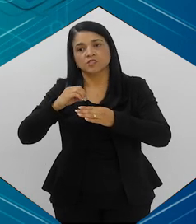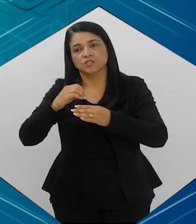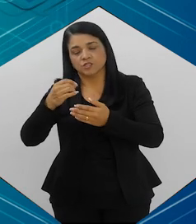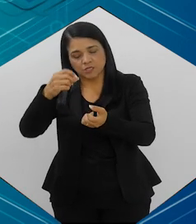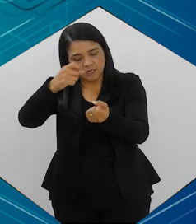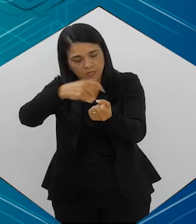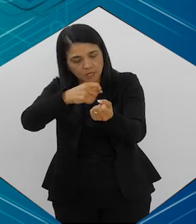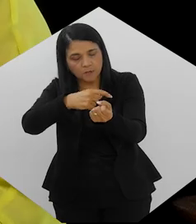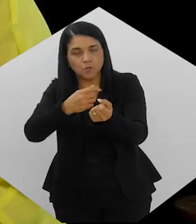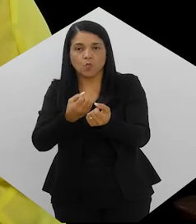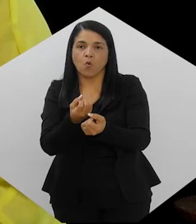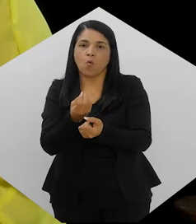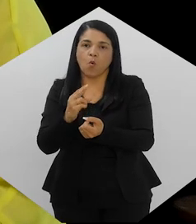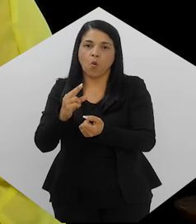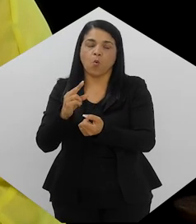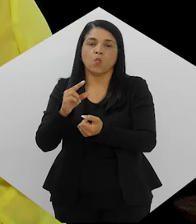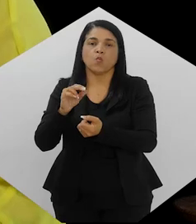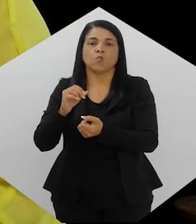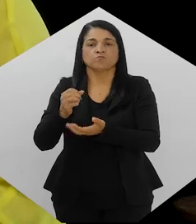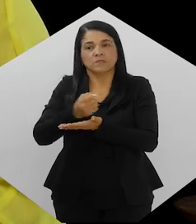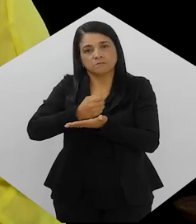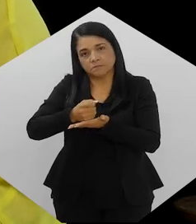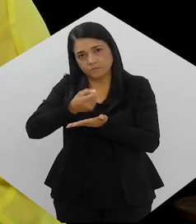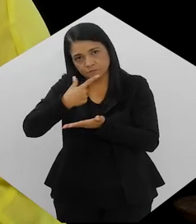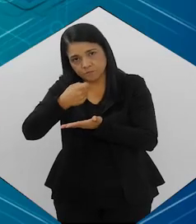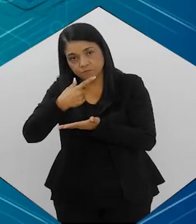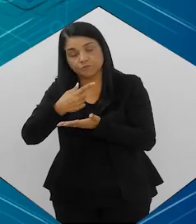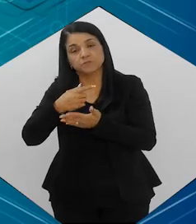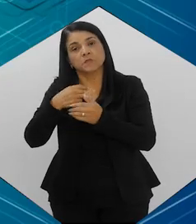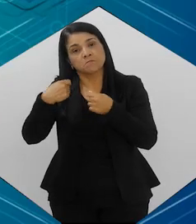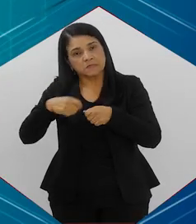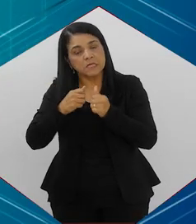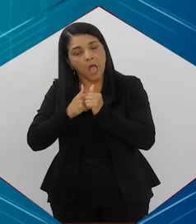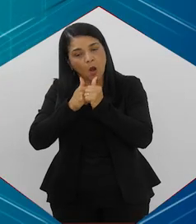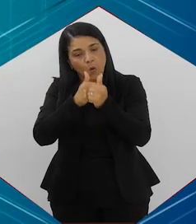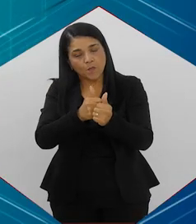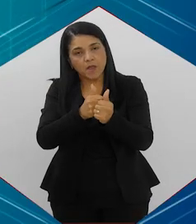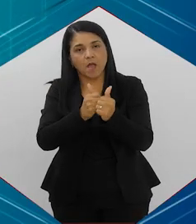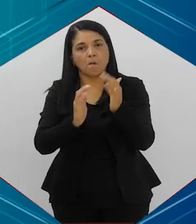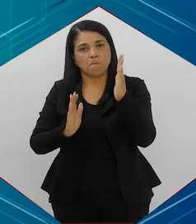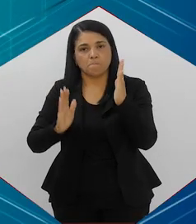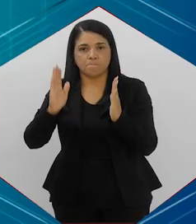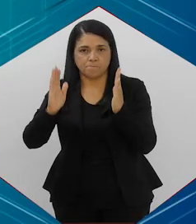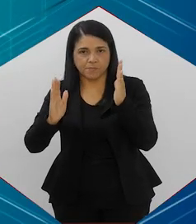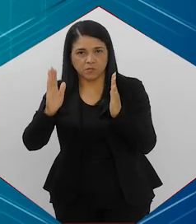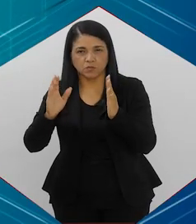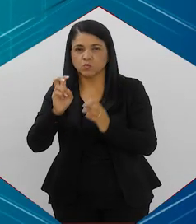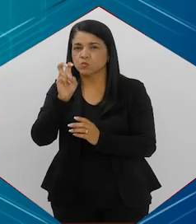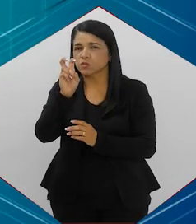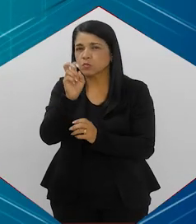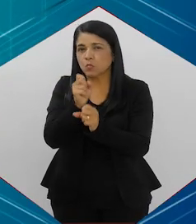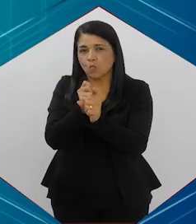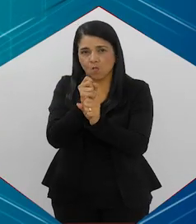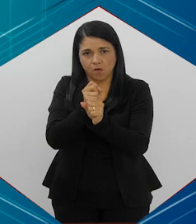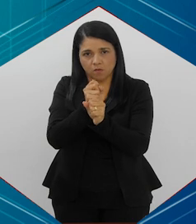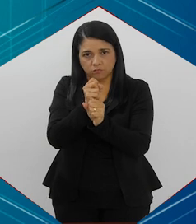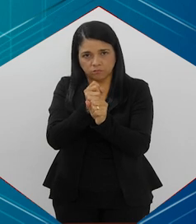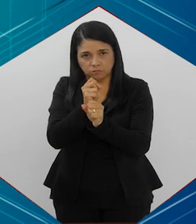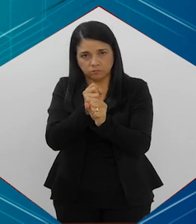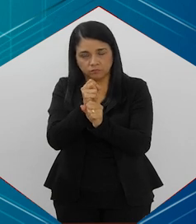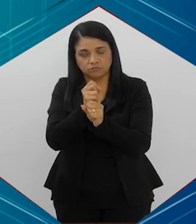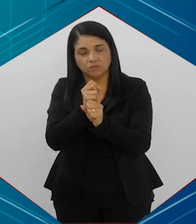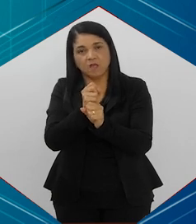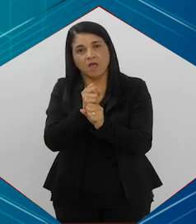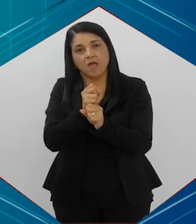fez a quimioterapia ou imunoterapia, enfim, ele tem que acompanhar e por um período pelo menos de 5 anos, a gente